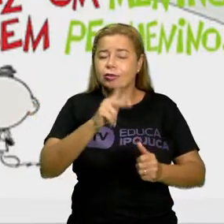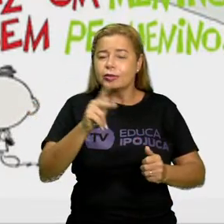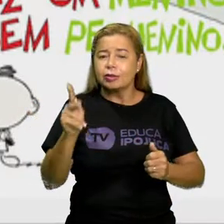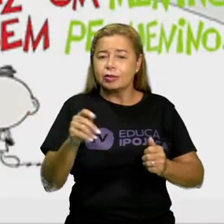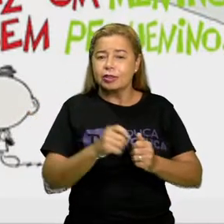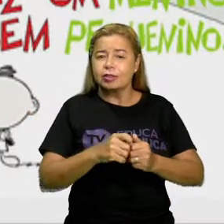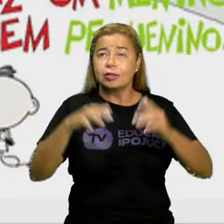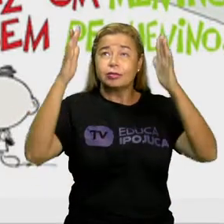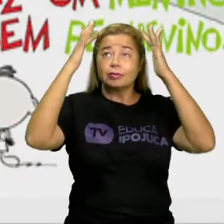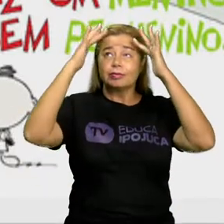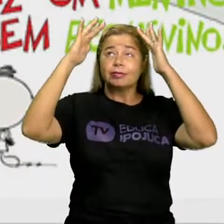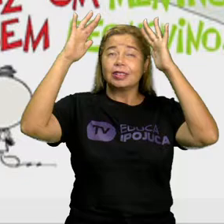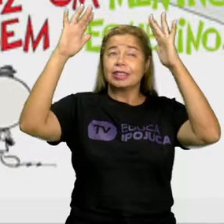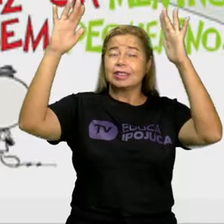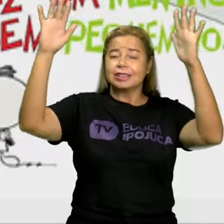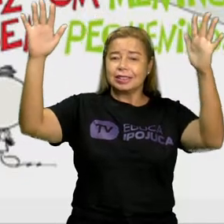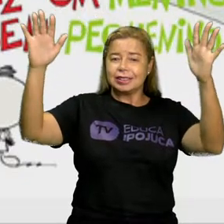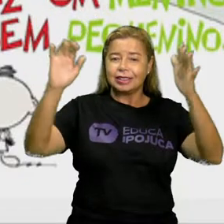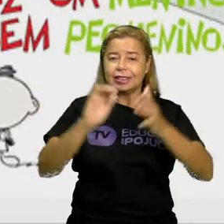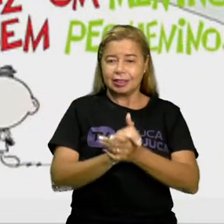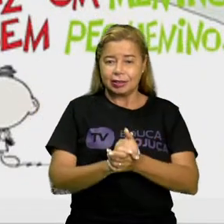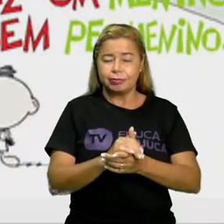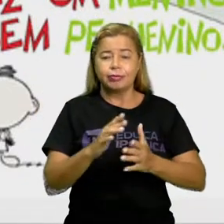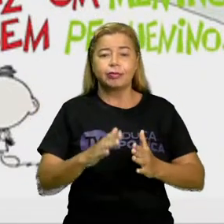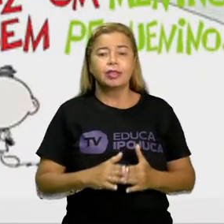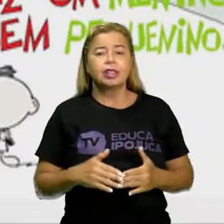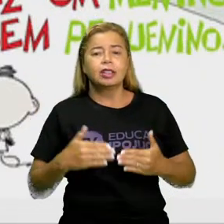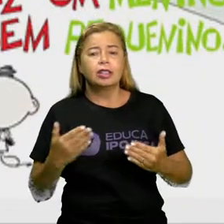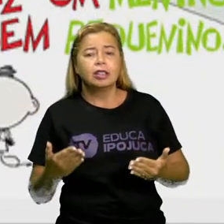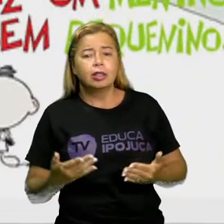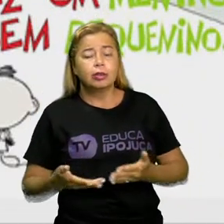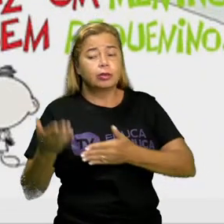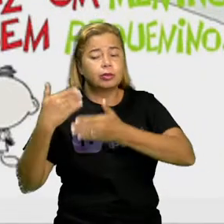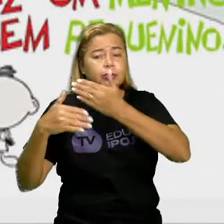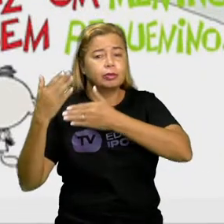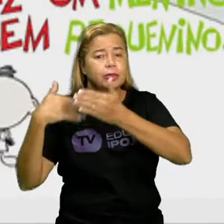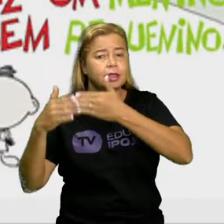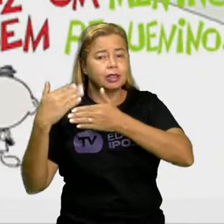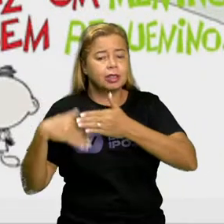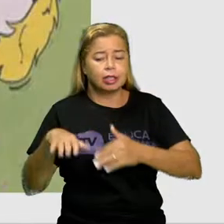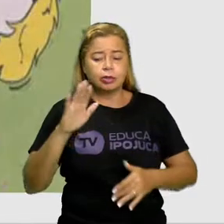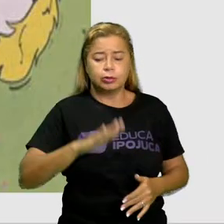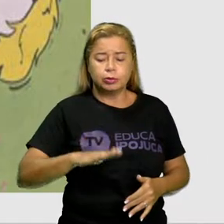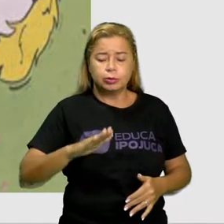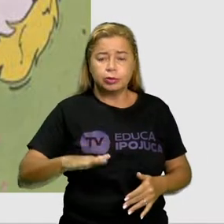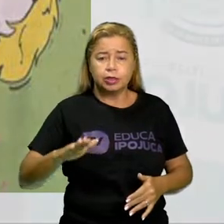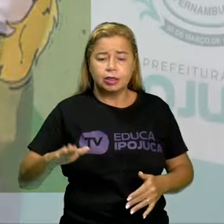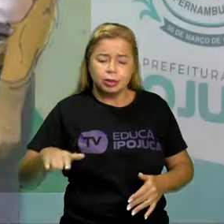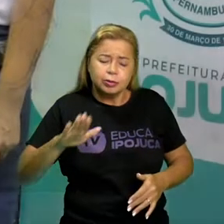Era uma vez um menino que ainda bem pequenino.